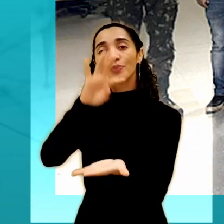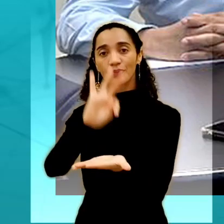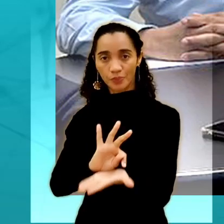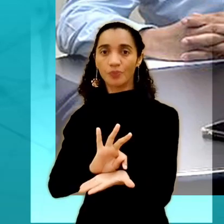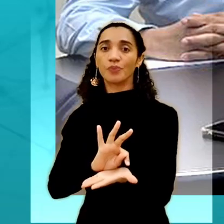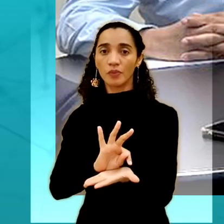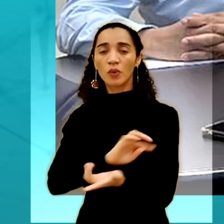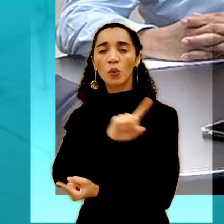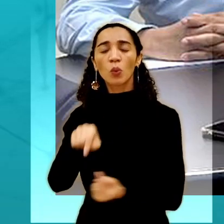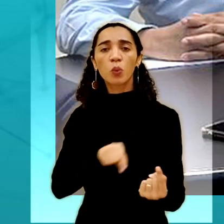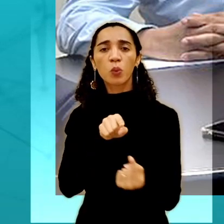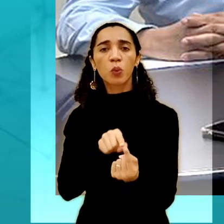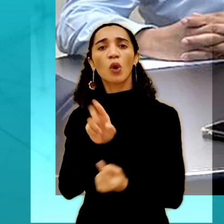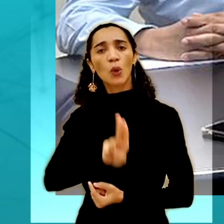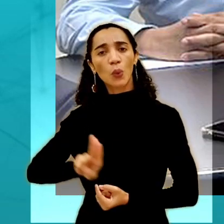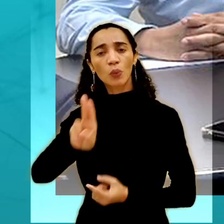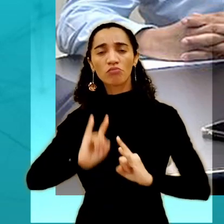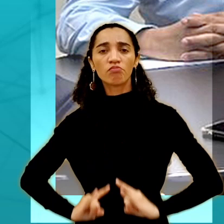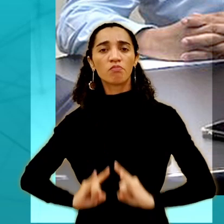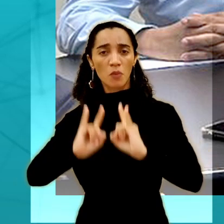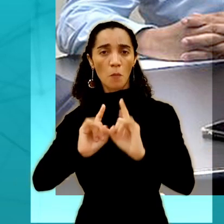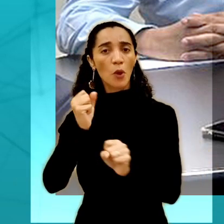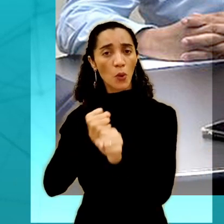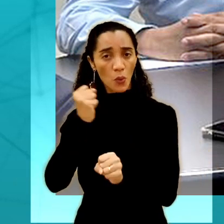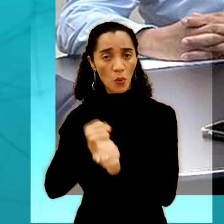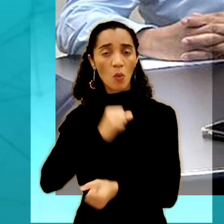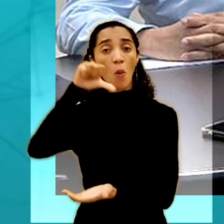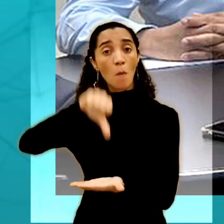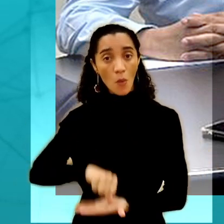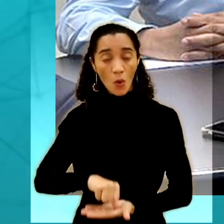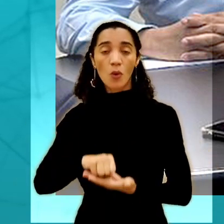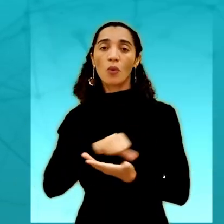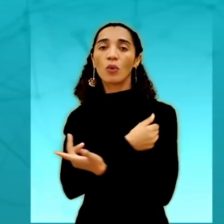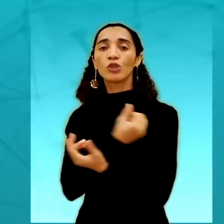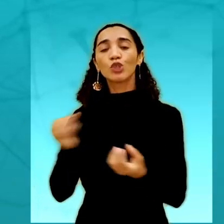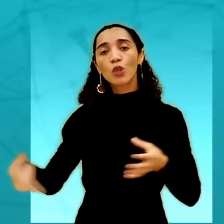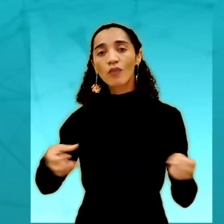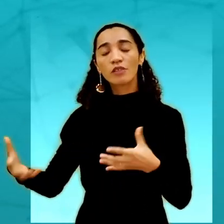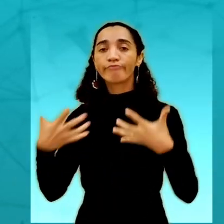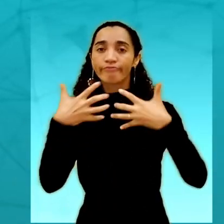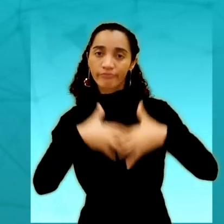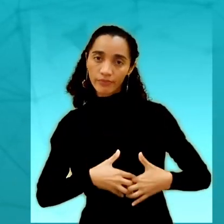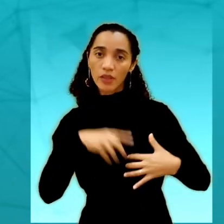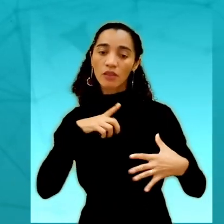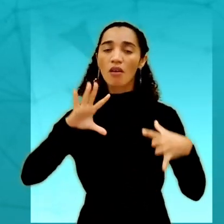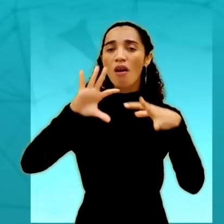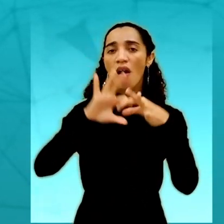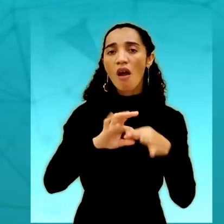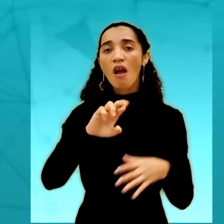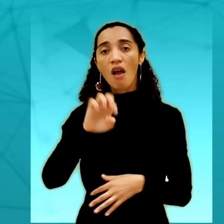localizado no centro de Teresina. O objetivo é utilizar o imóvel para a instalação do Polo de Inovação do IFP.